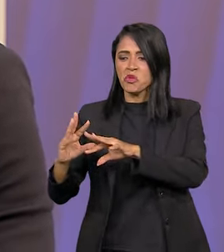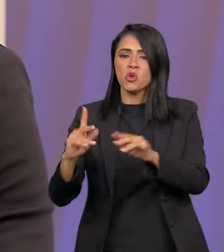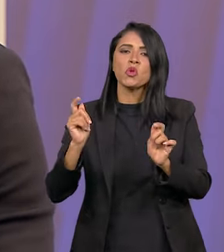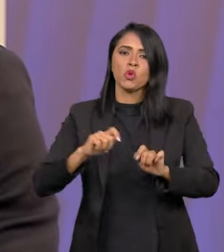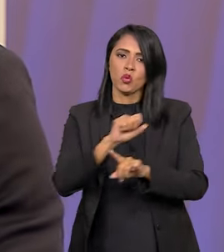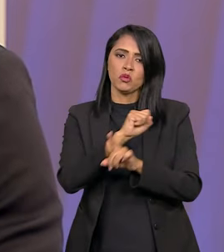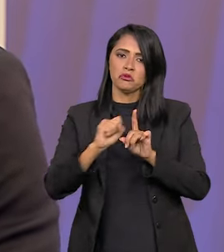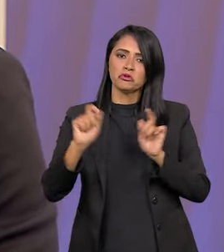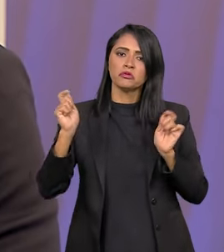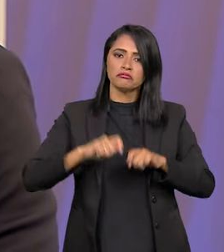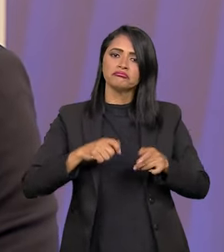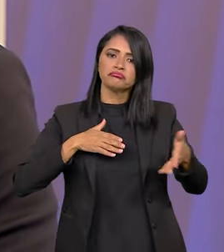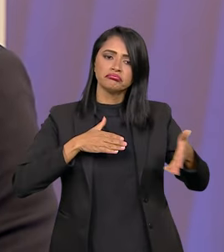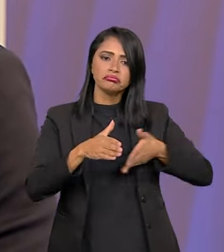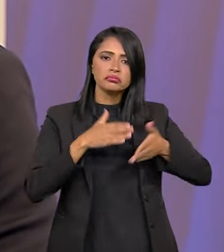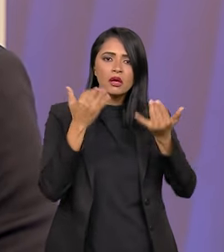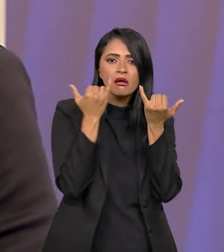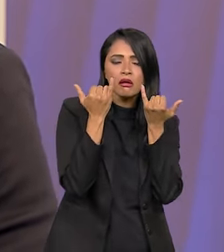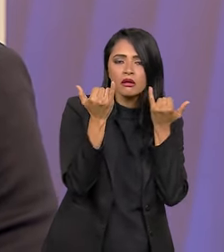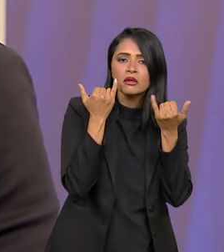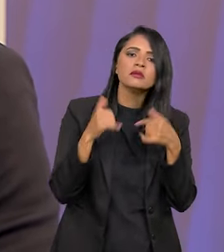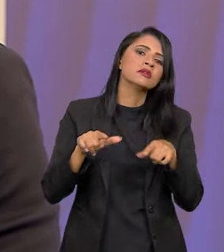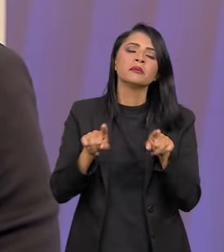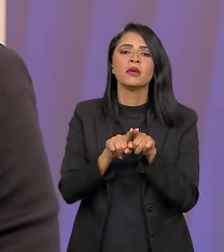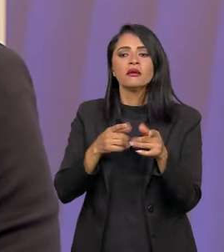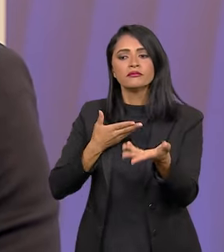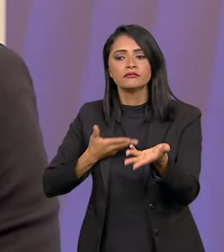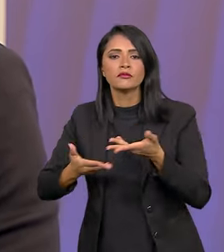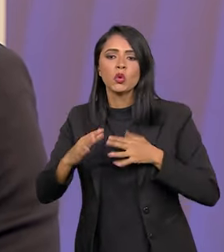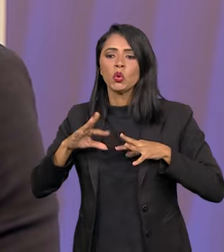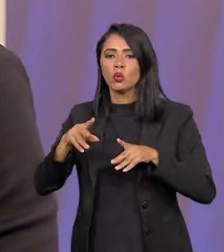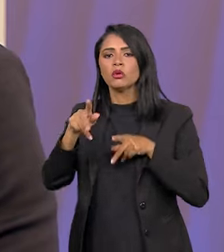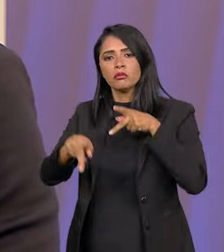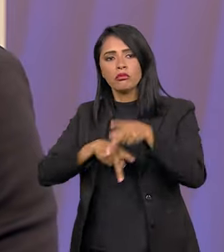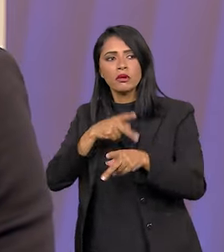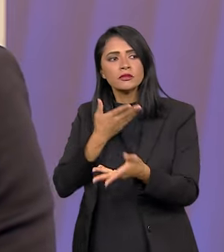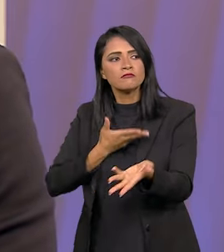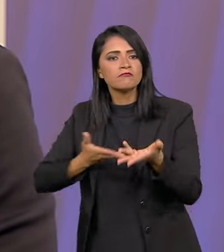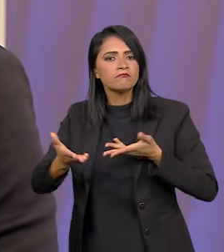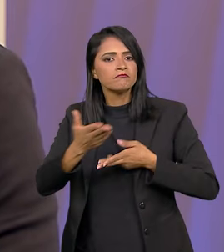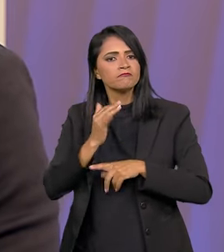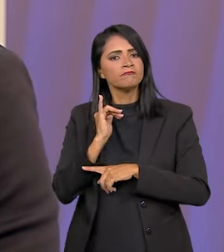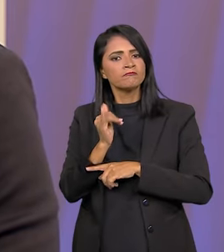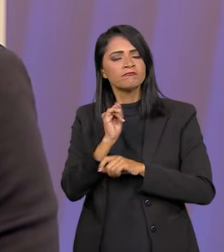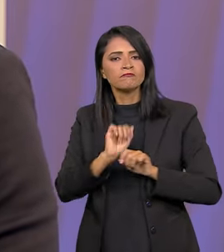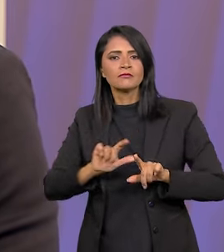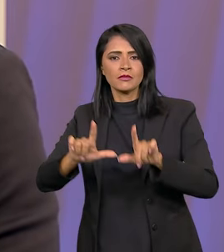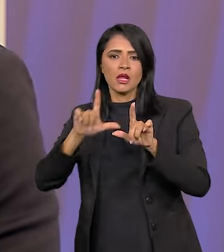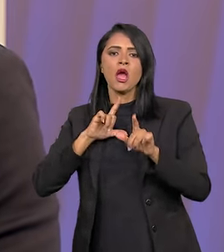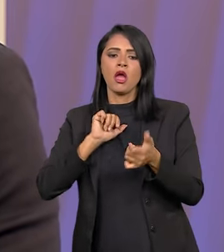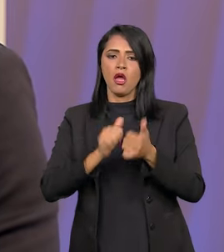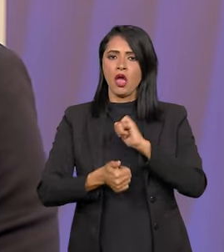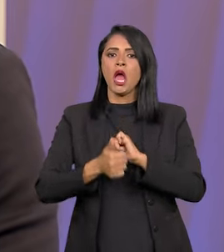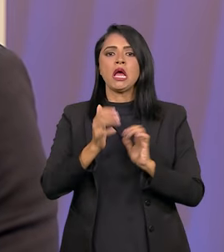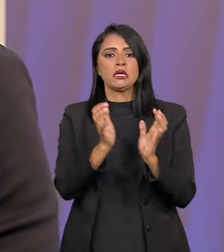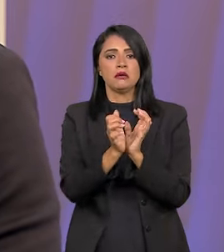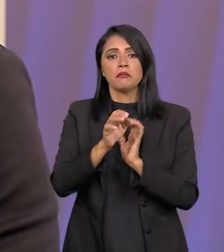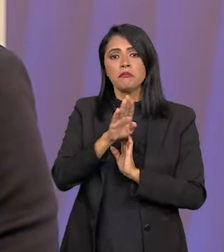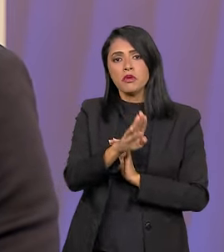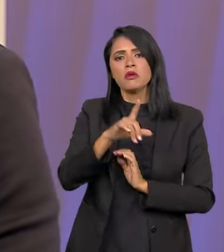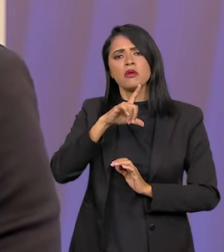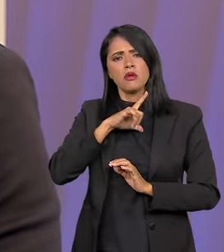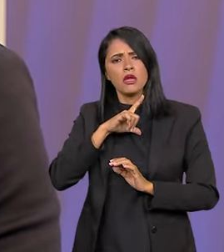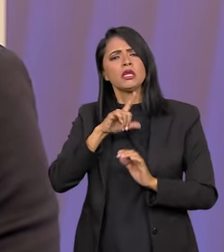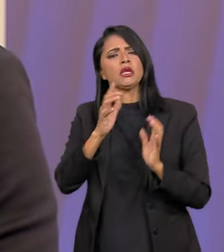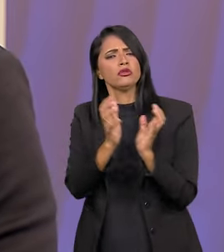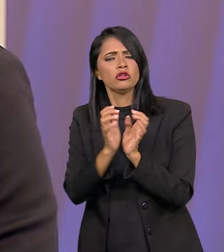que atende a todas as camadas sociais, e a gente dialoga com toda a população, transmitindo a Série B, que é muito